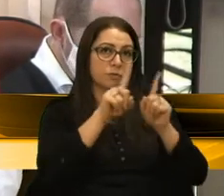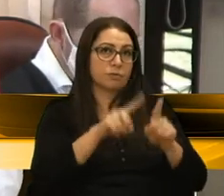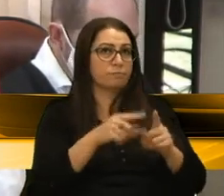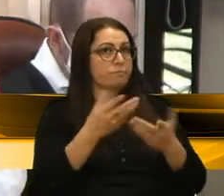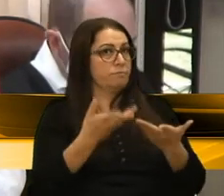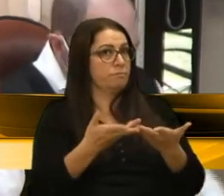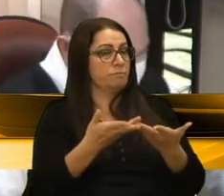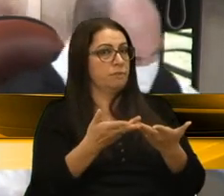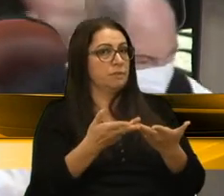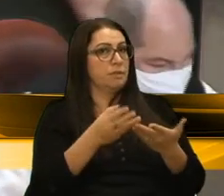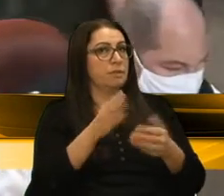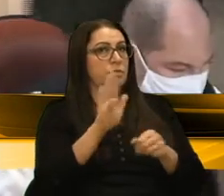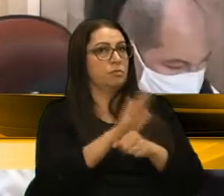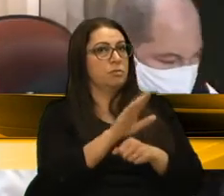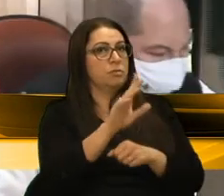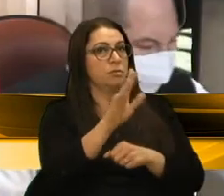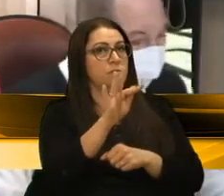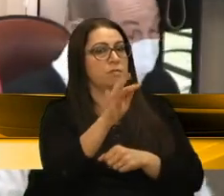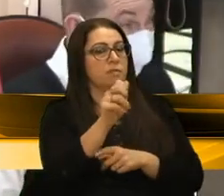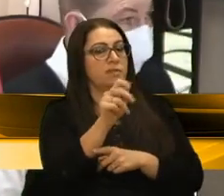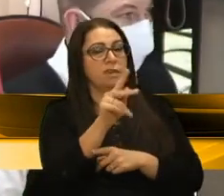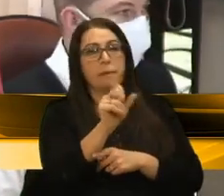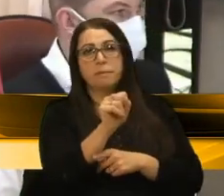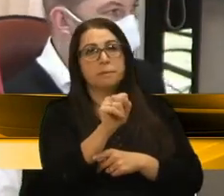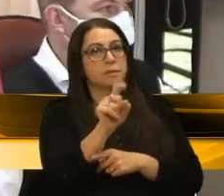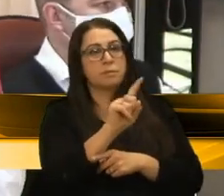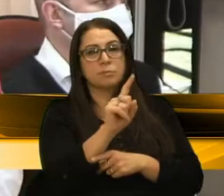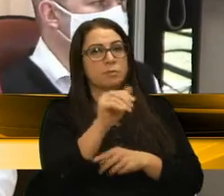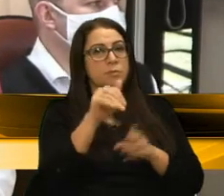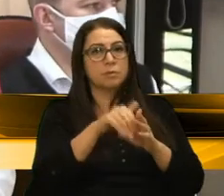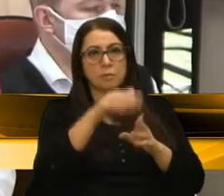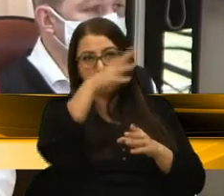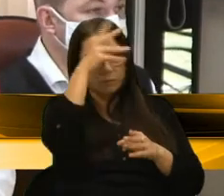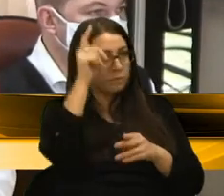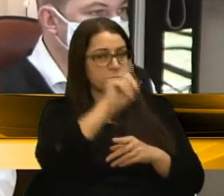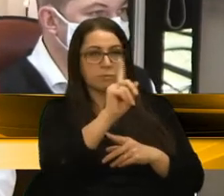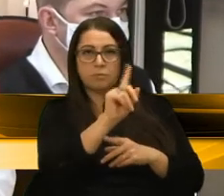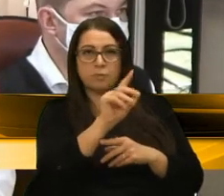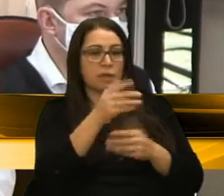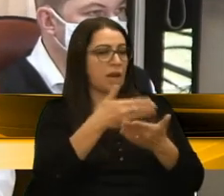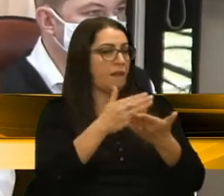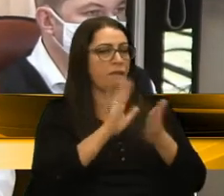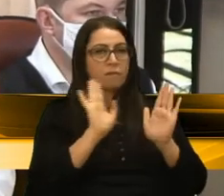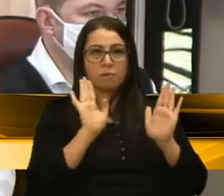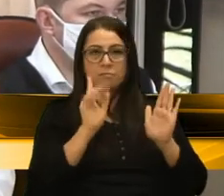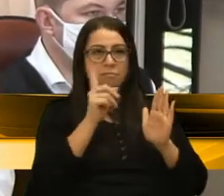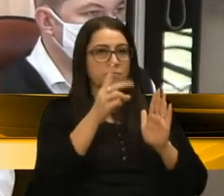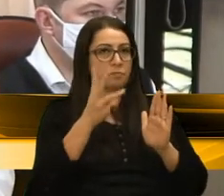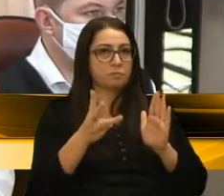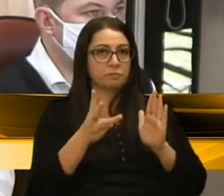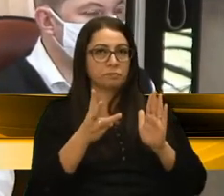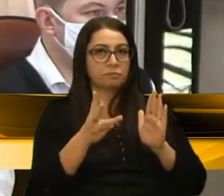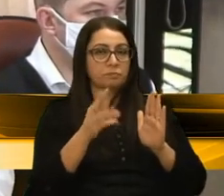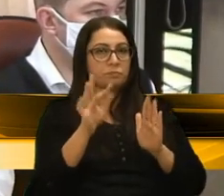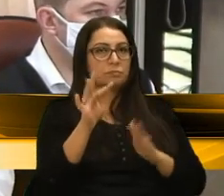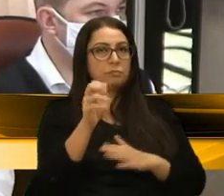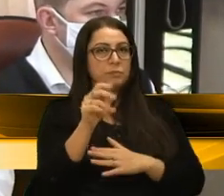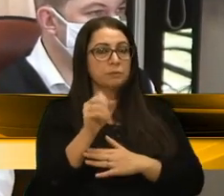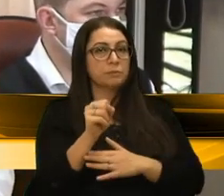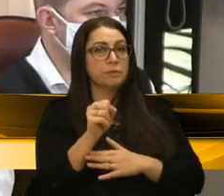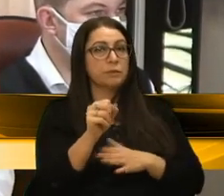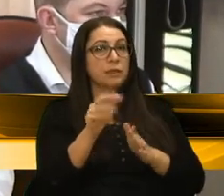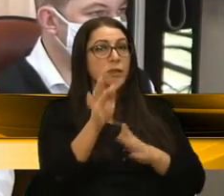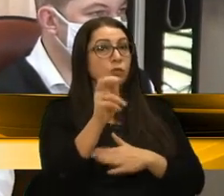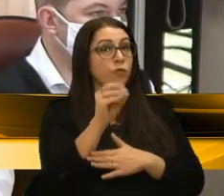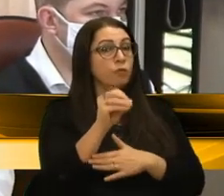a contribuição do FAPS não passa por dentro do Executivo. não tem nada a ver com o décimo terceiro. Ele é para o FAPS, a gente tem fundo próprio.